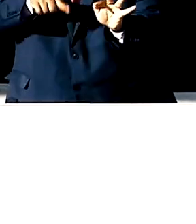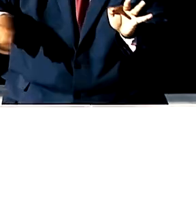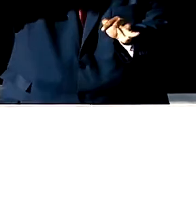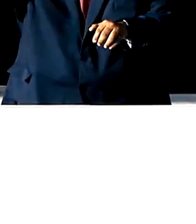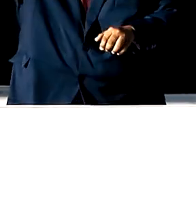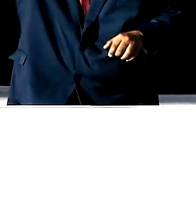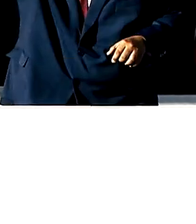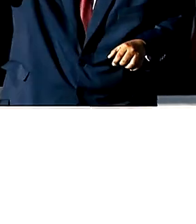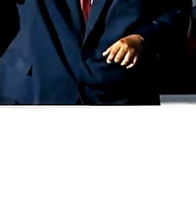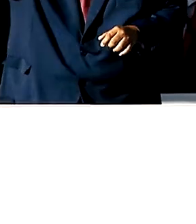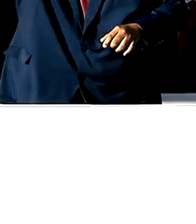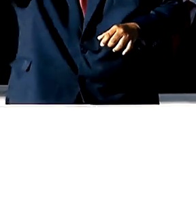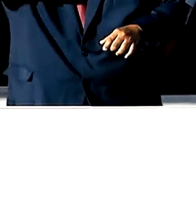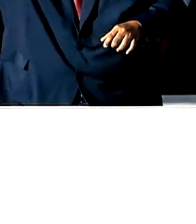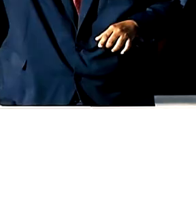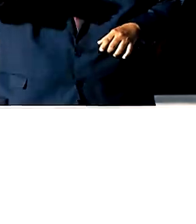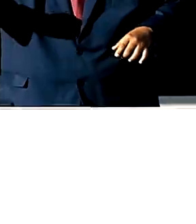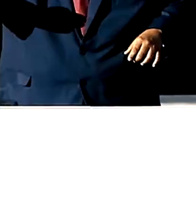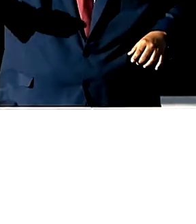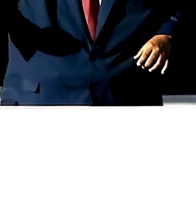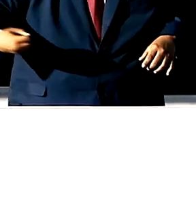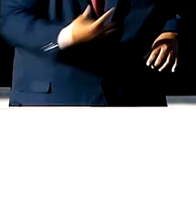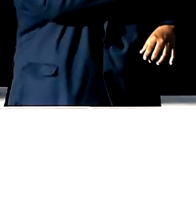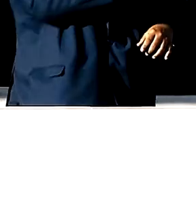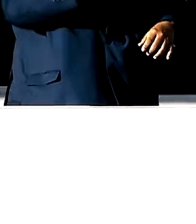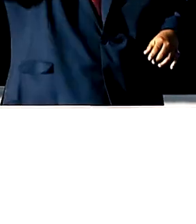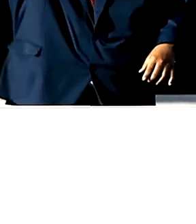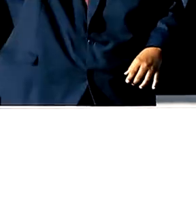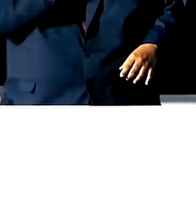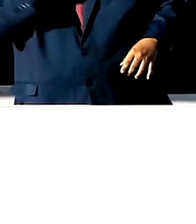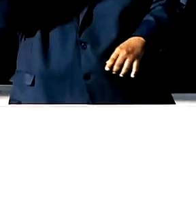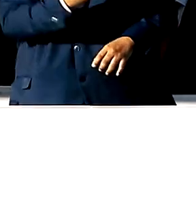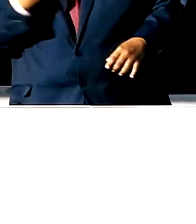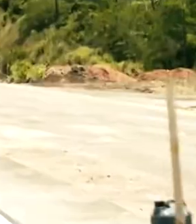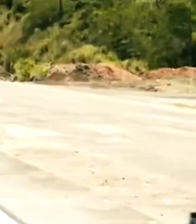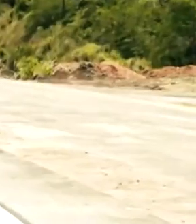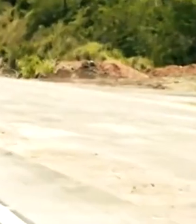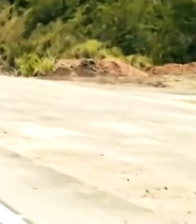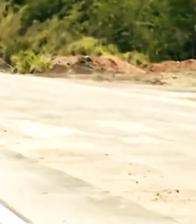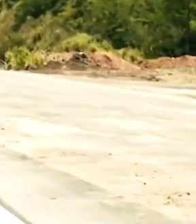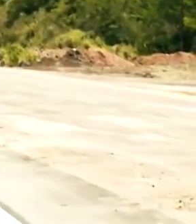em conjunto um novo e decisivo capítulo da nossa história.